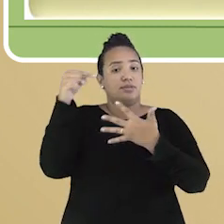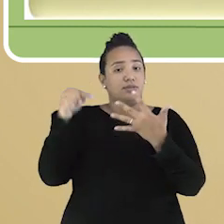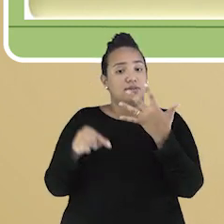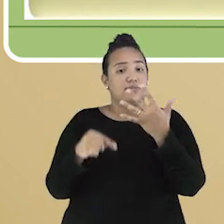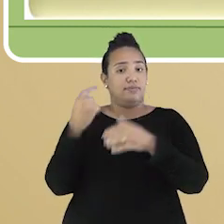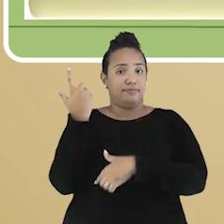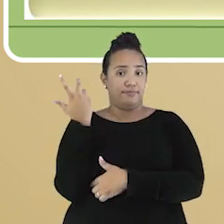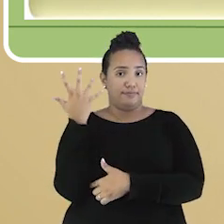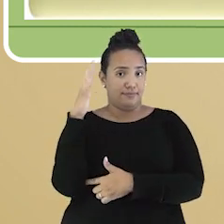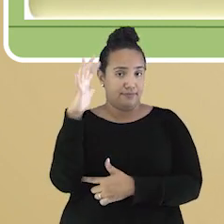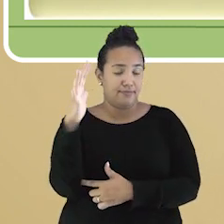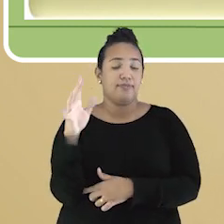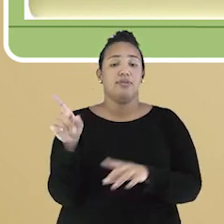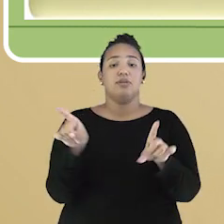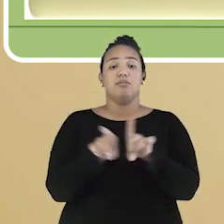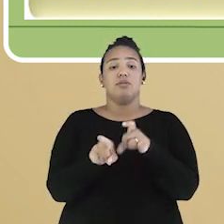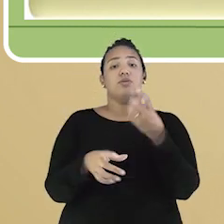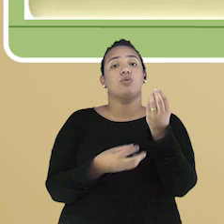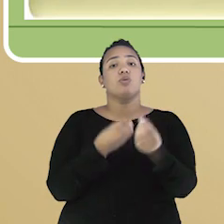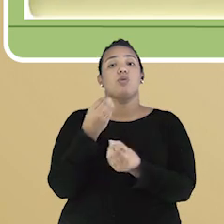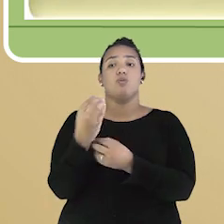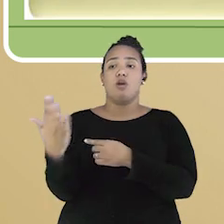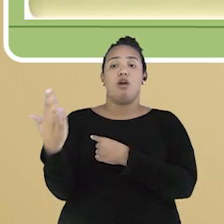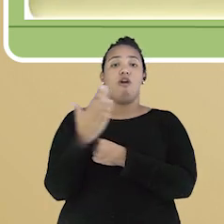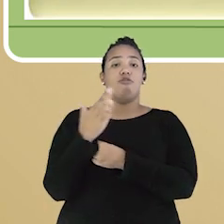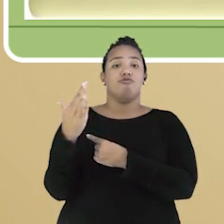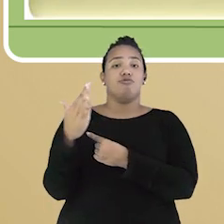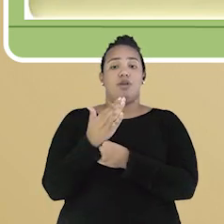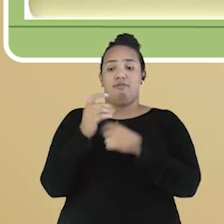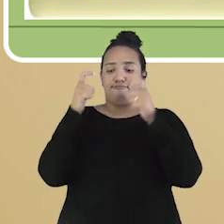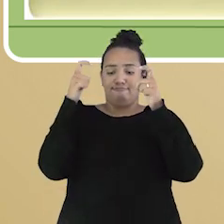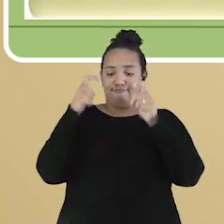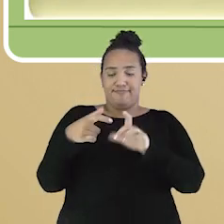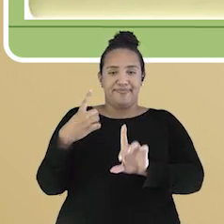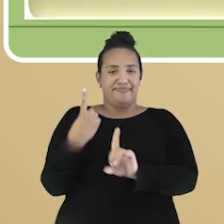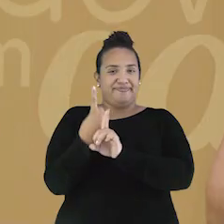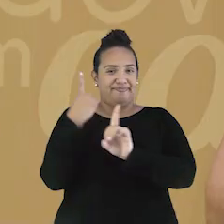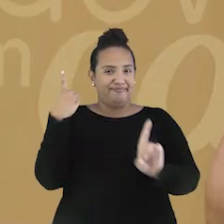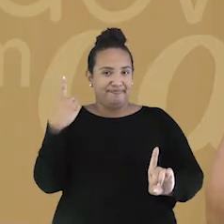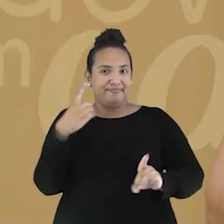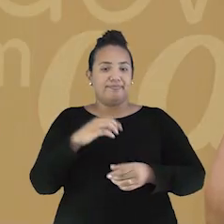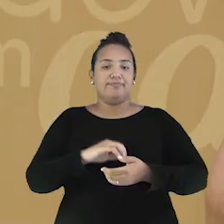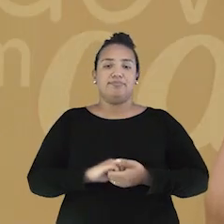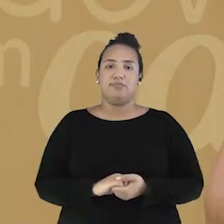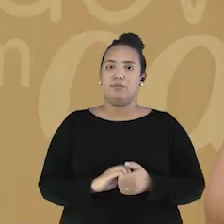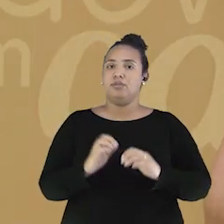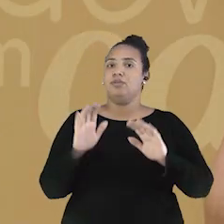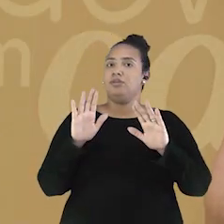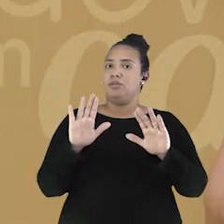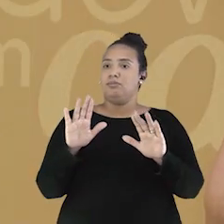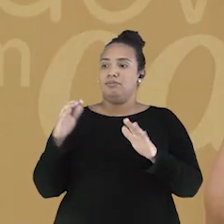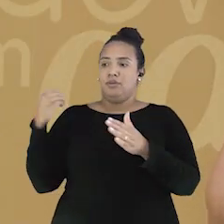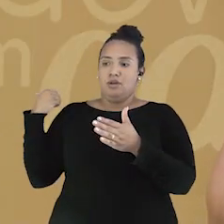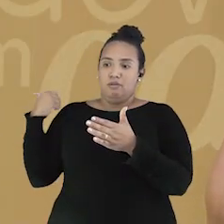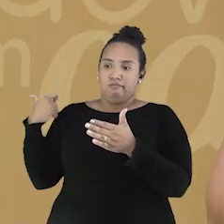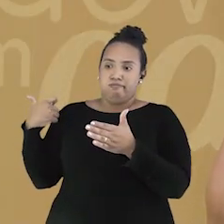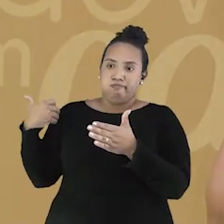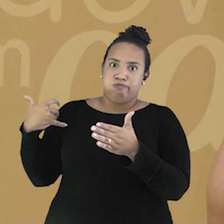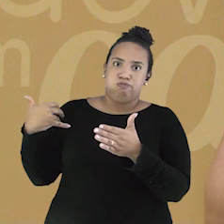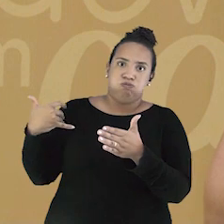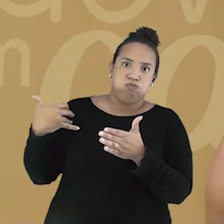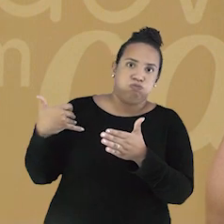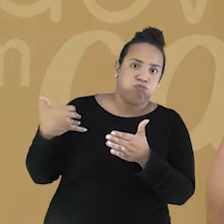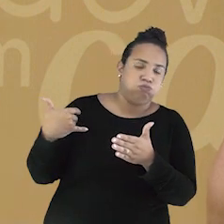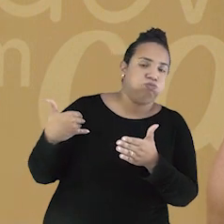como eles poderiam auxiliar na orientação e também na localização. Claro que foi um longo caminho até